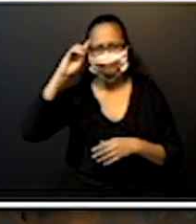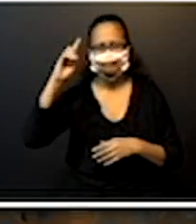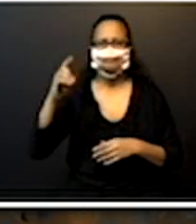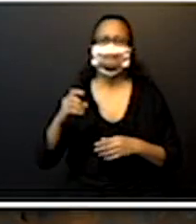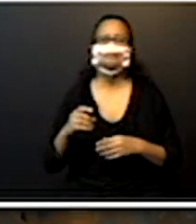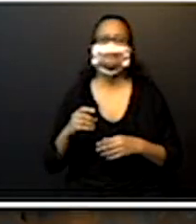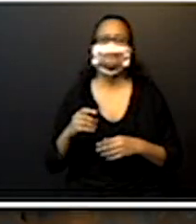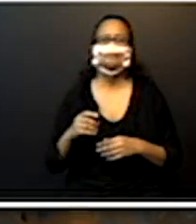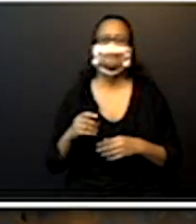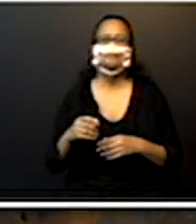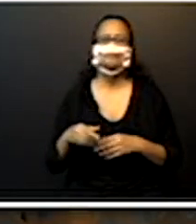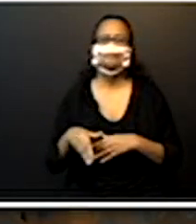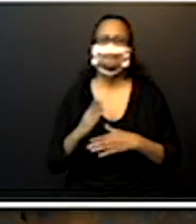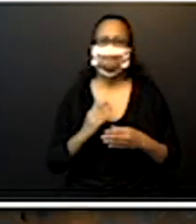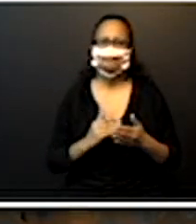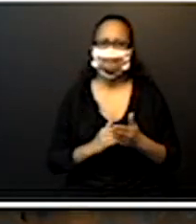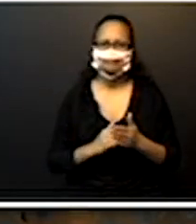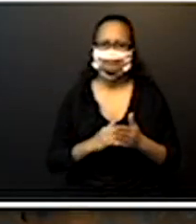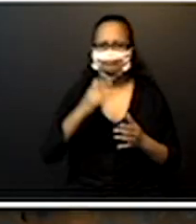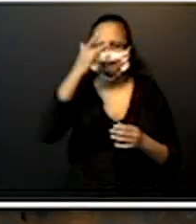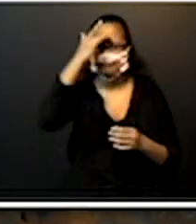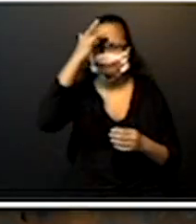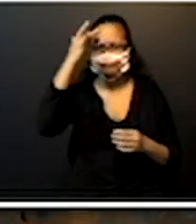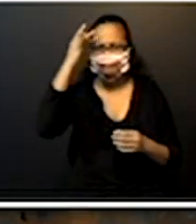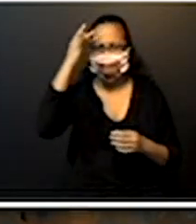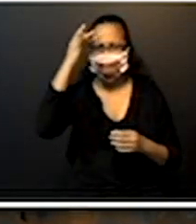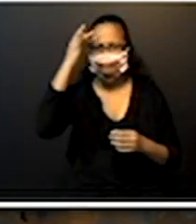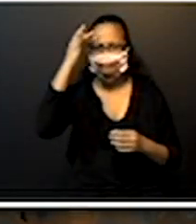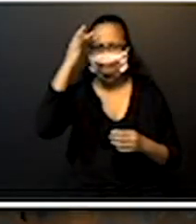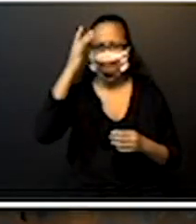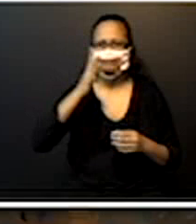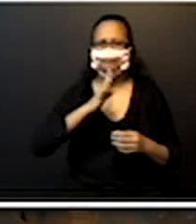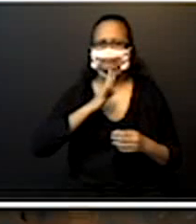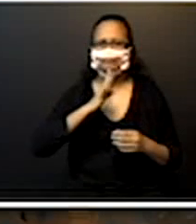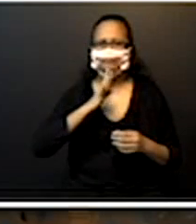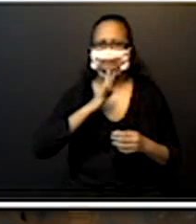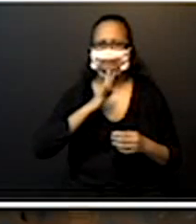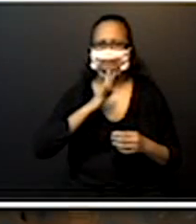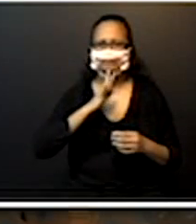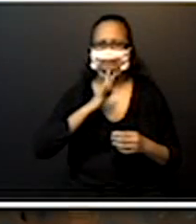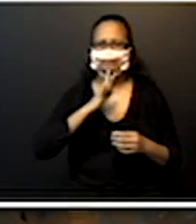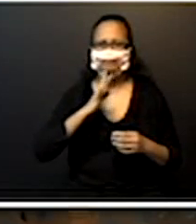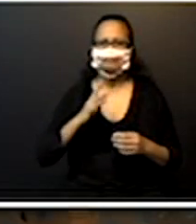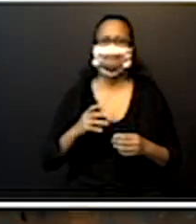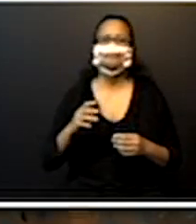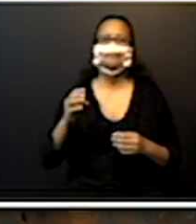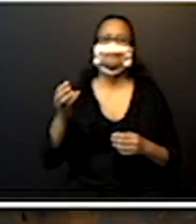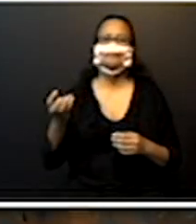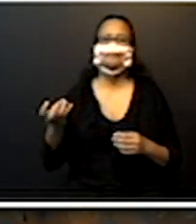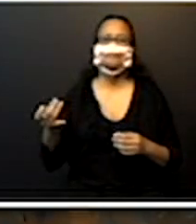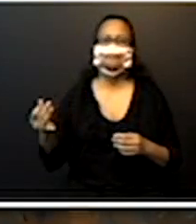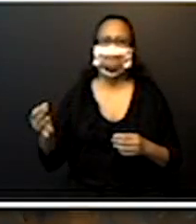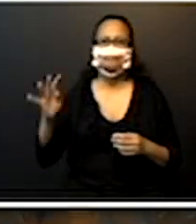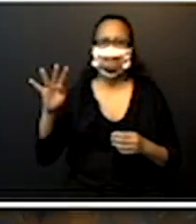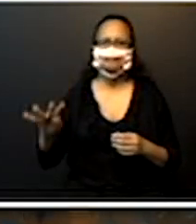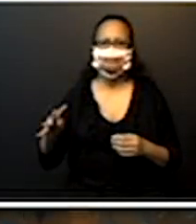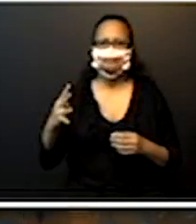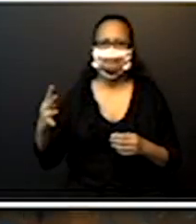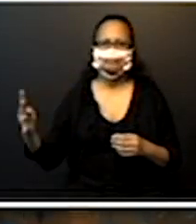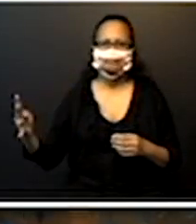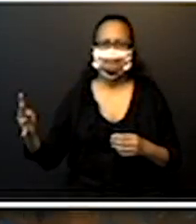Todo mundo já trabalha com ele. Às vezes não sabe que chama sistema de numeração decimal. Mas é. Certo?